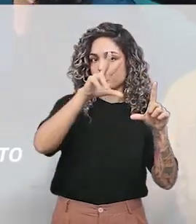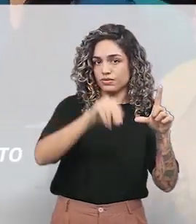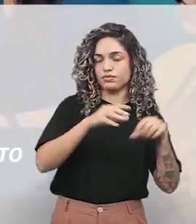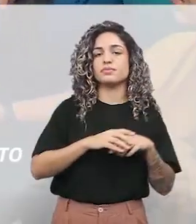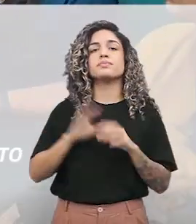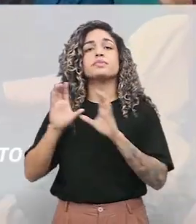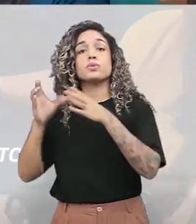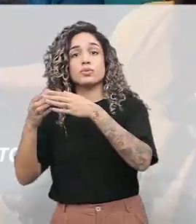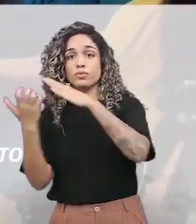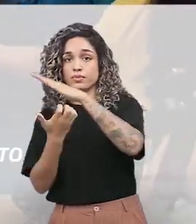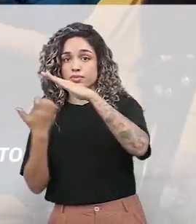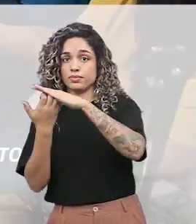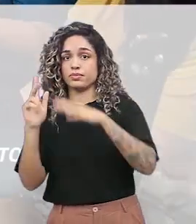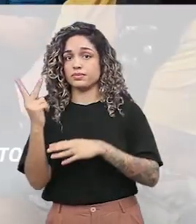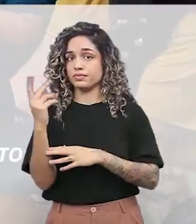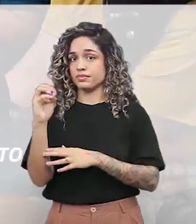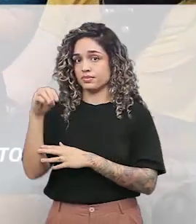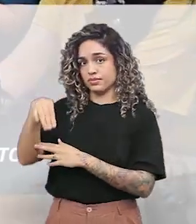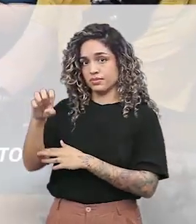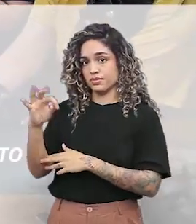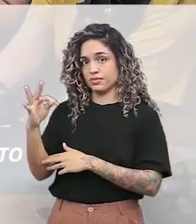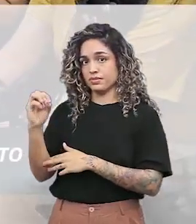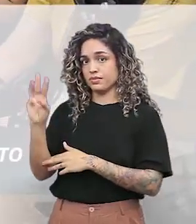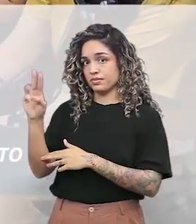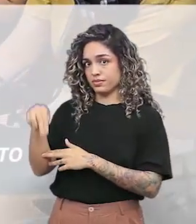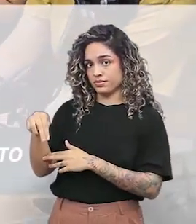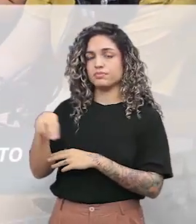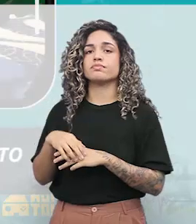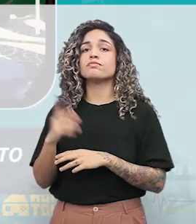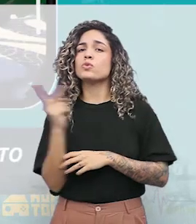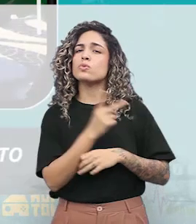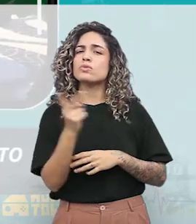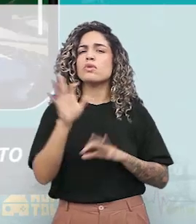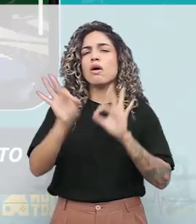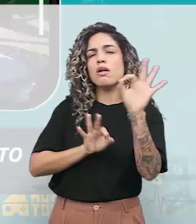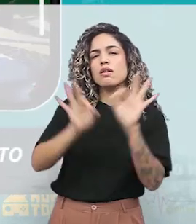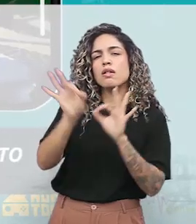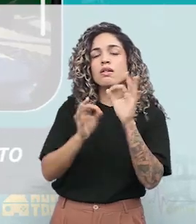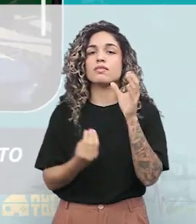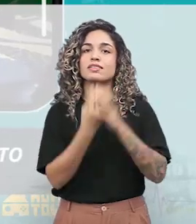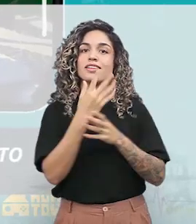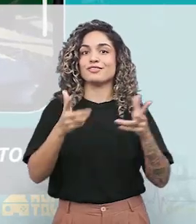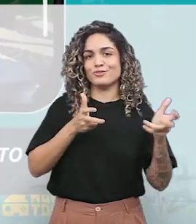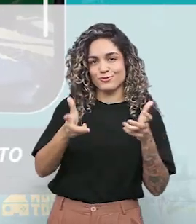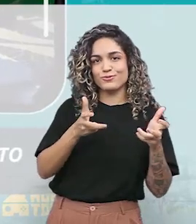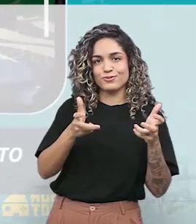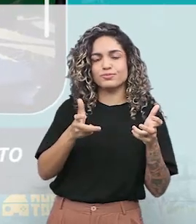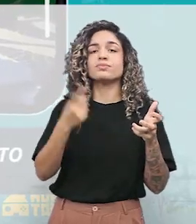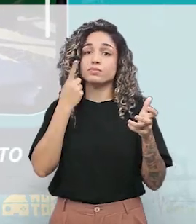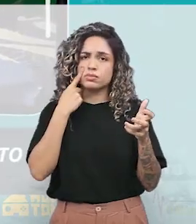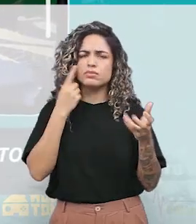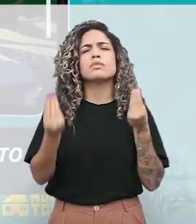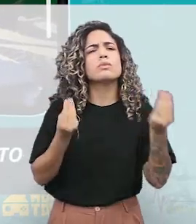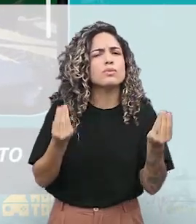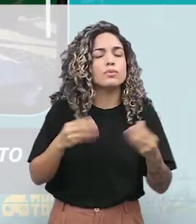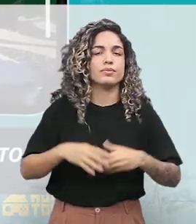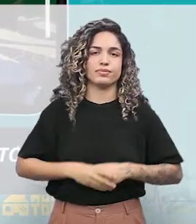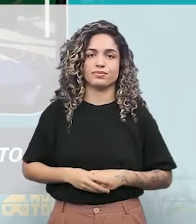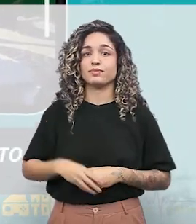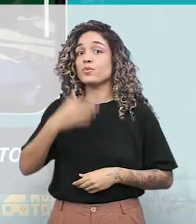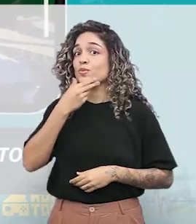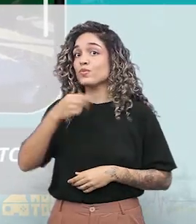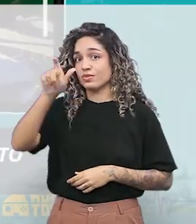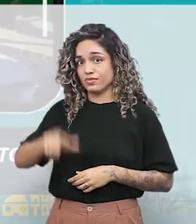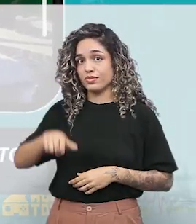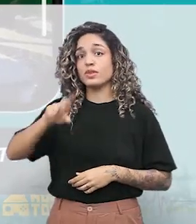a equipe da Telesaúde, FAN e a Romital Studios lançaram o game Mosquitomania, jogo educativo que